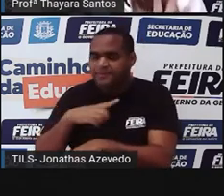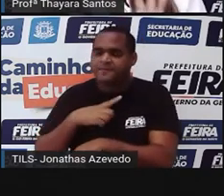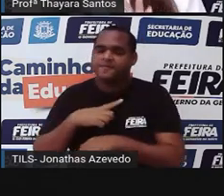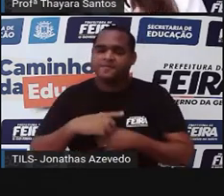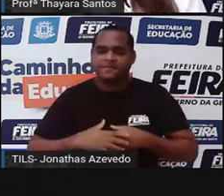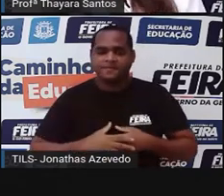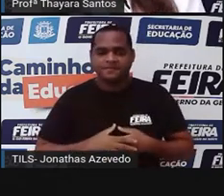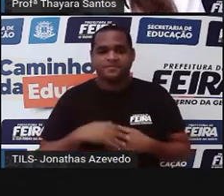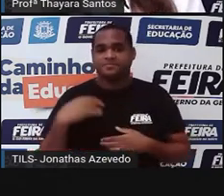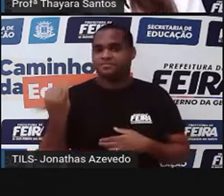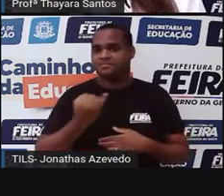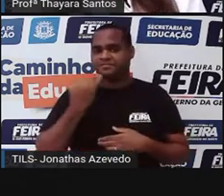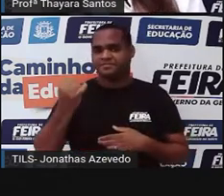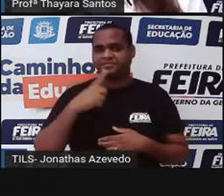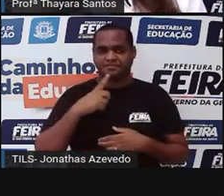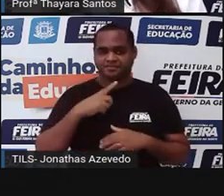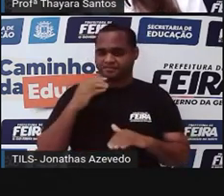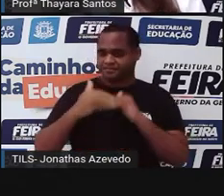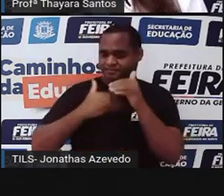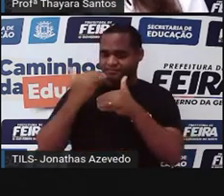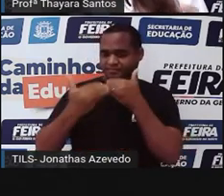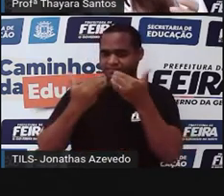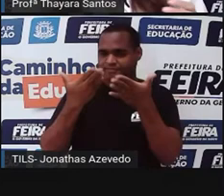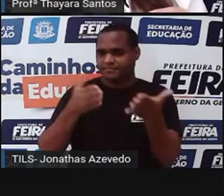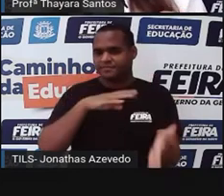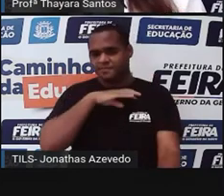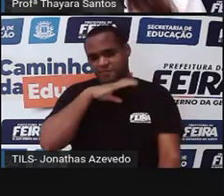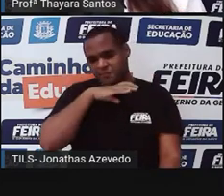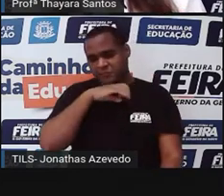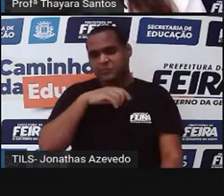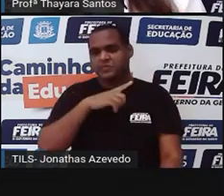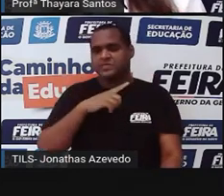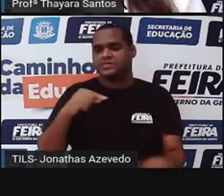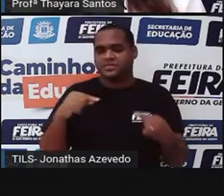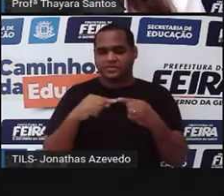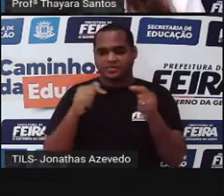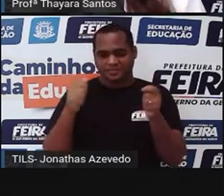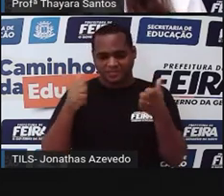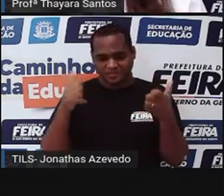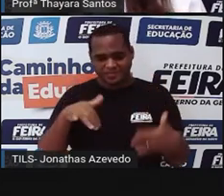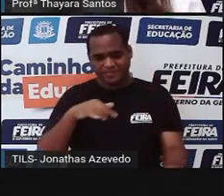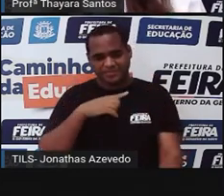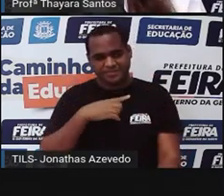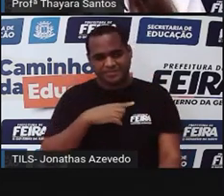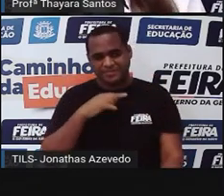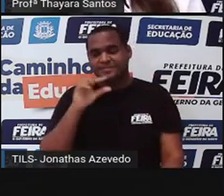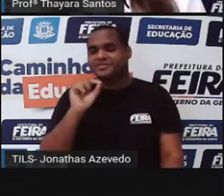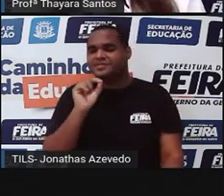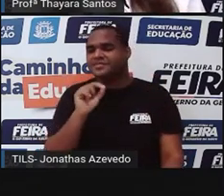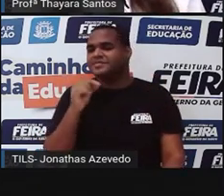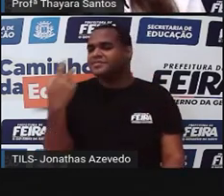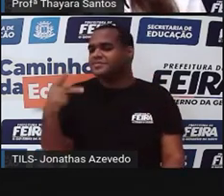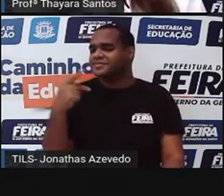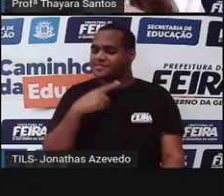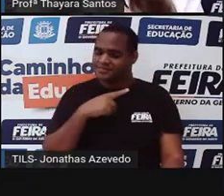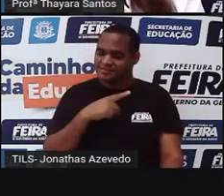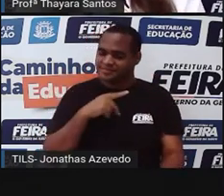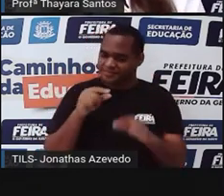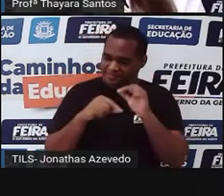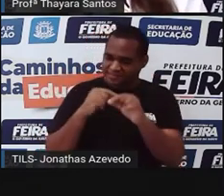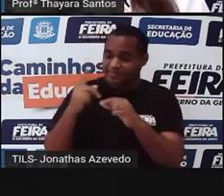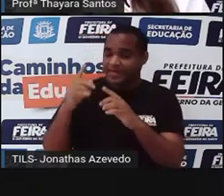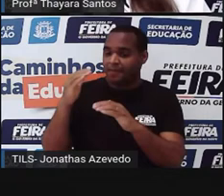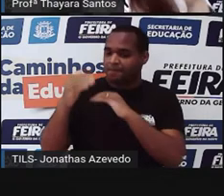coisa interessante do desenvolvimento desses animais. Esses animais, eles podem ter o que a gente chama de metamorfose completa,